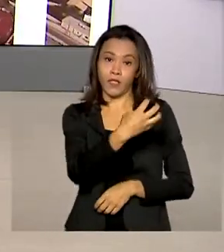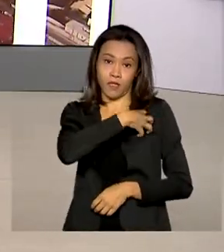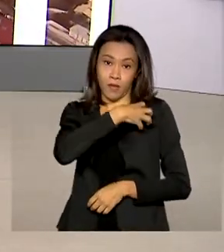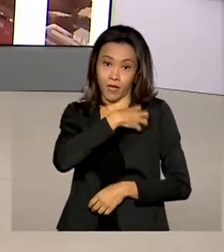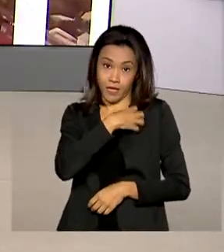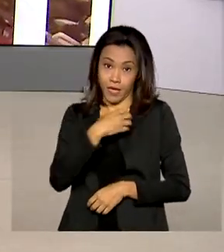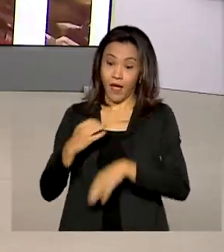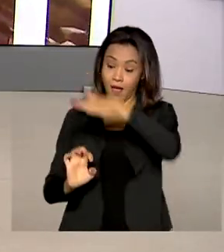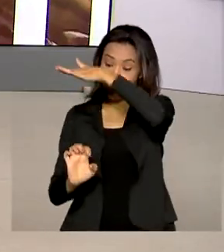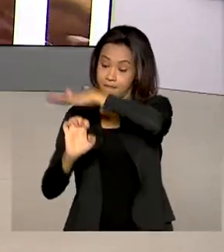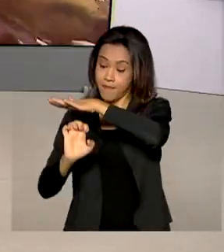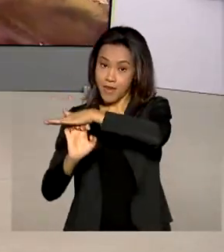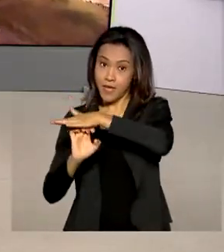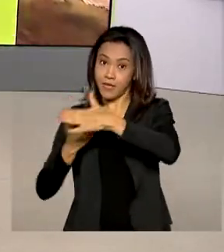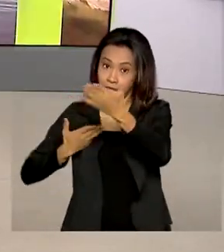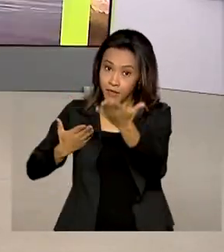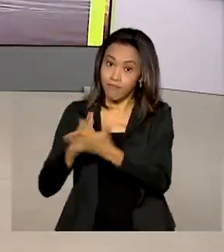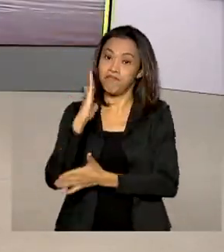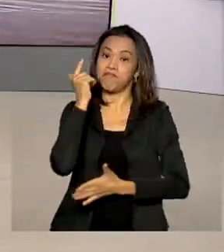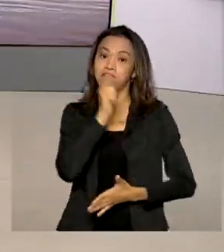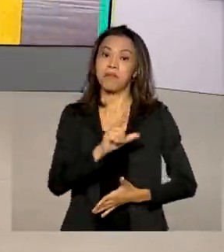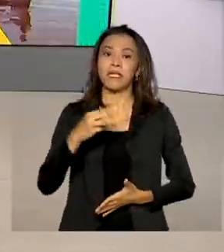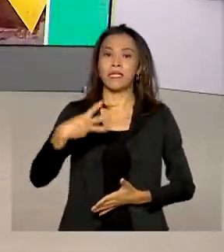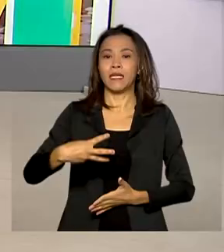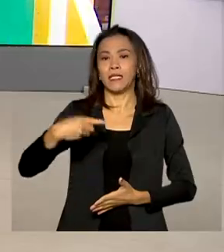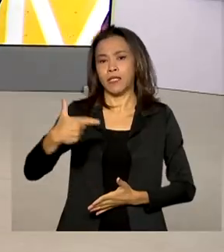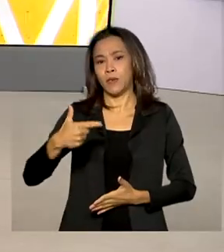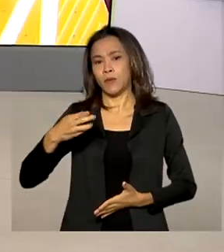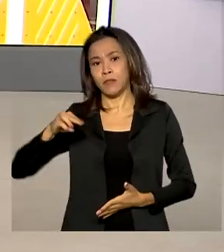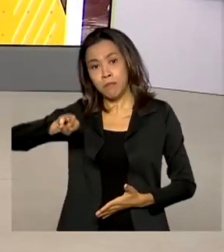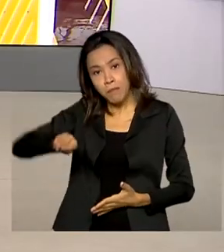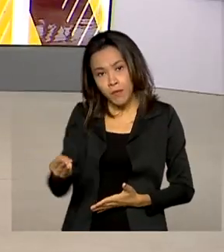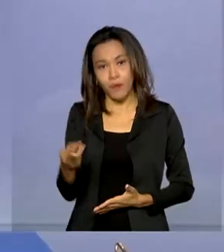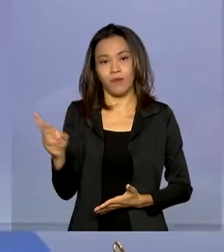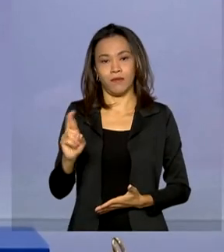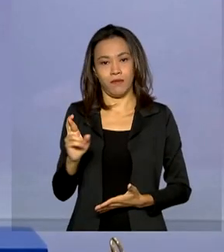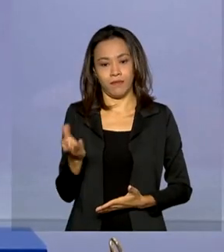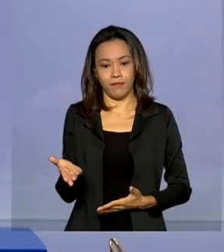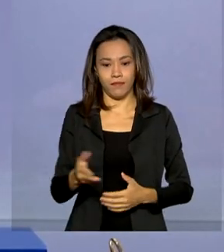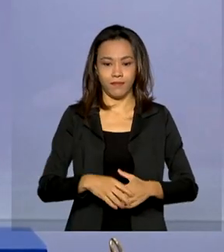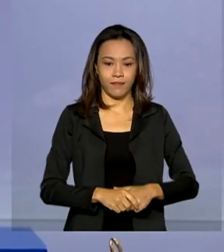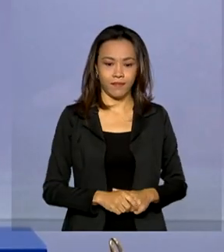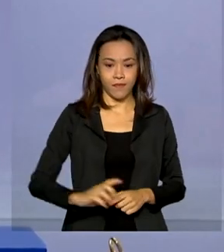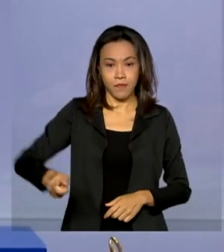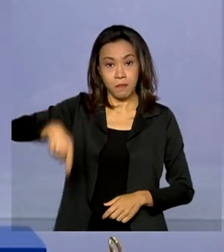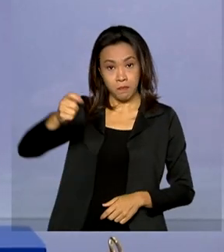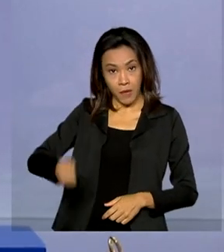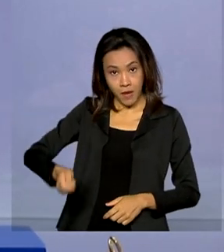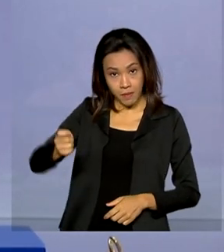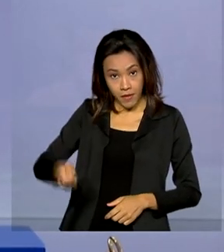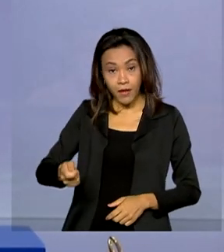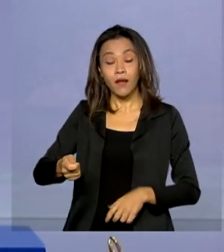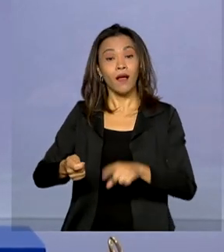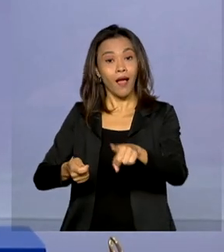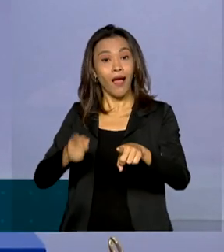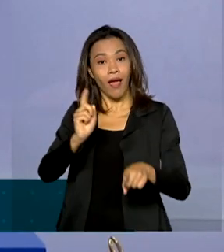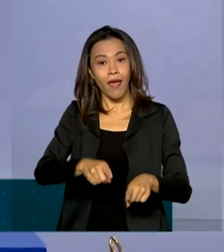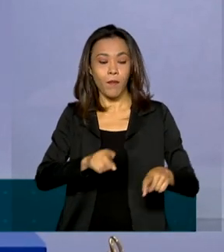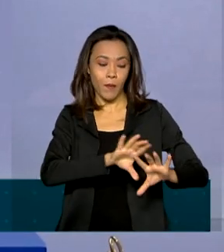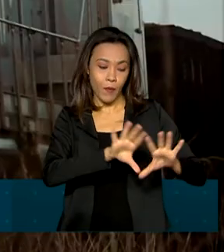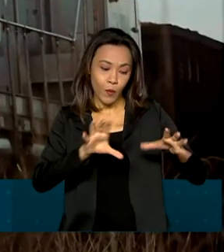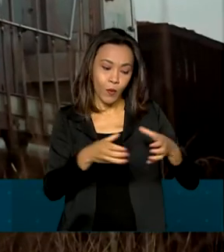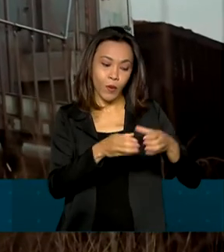vencedora foi de mais de 32 milhões de reais. O vencedor do leilão foi a empresa Bahia